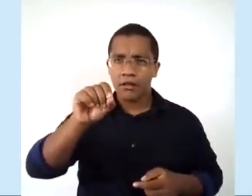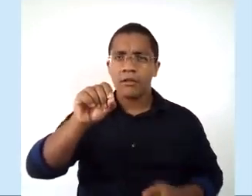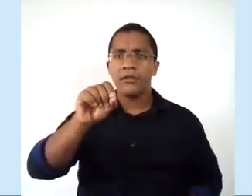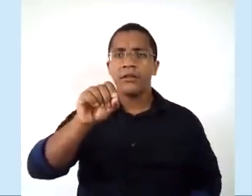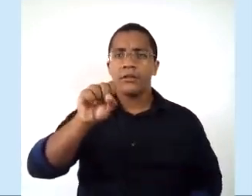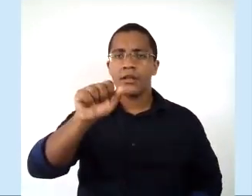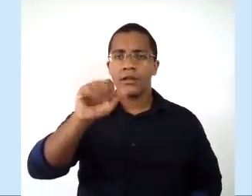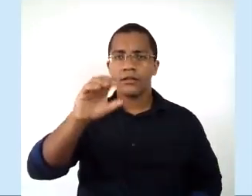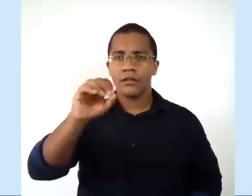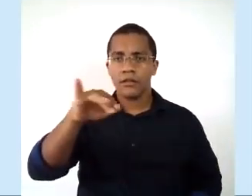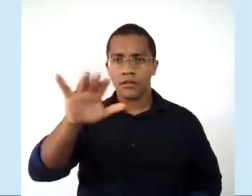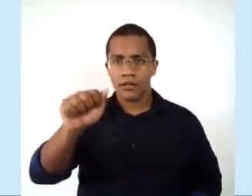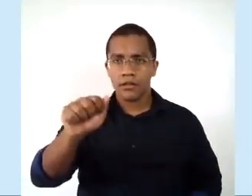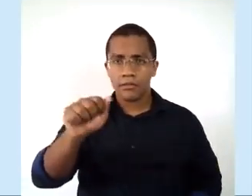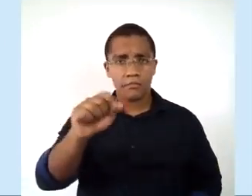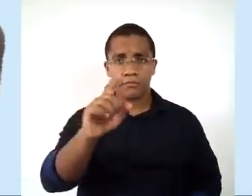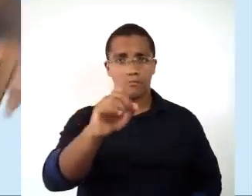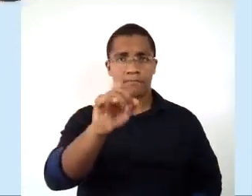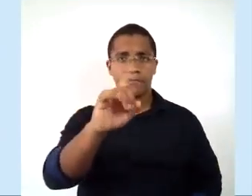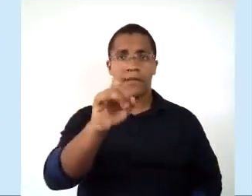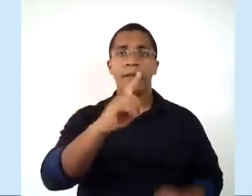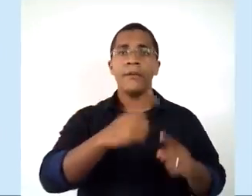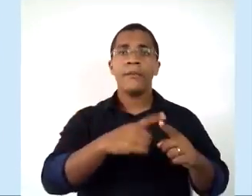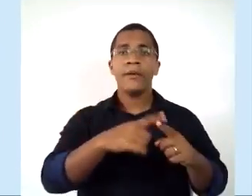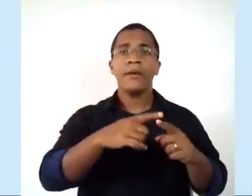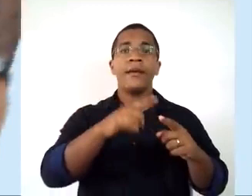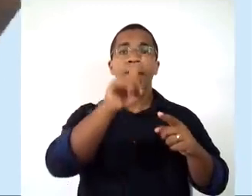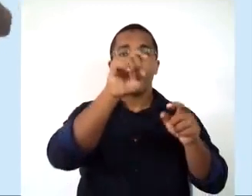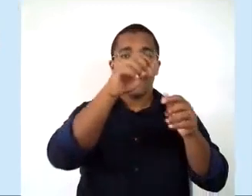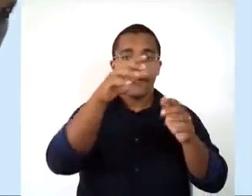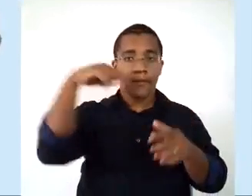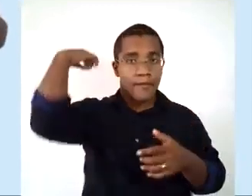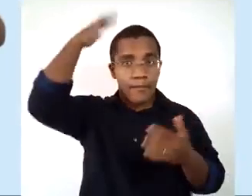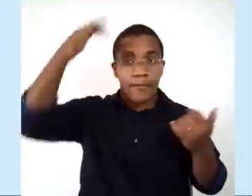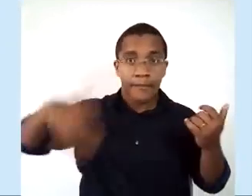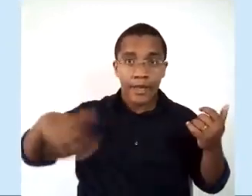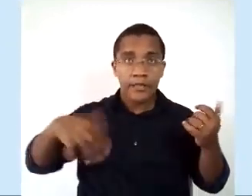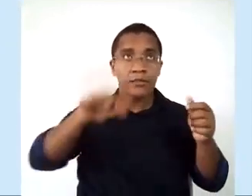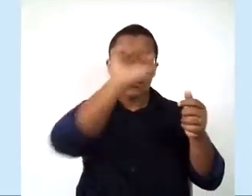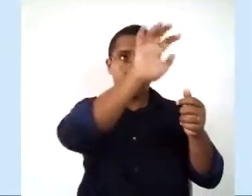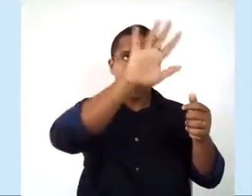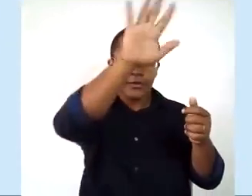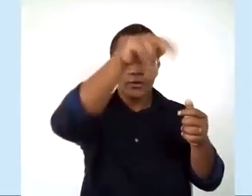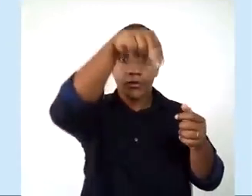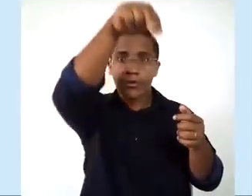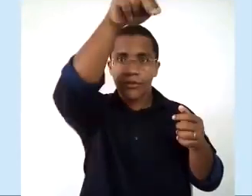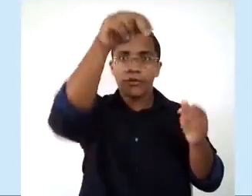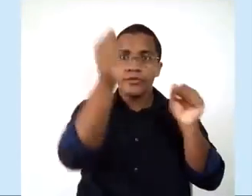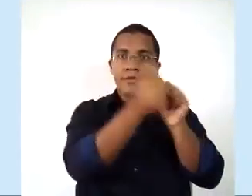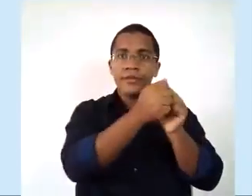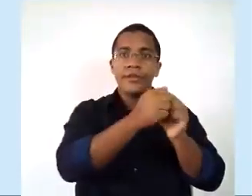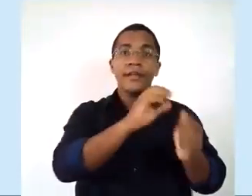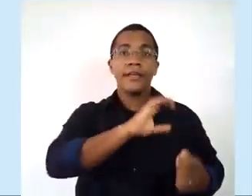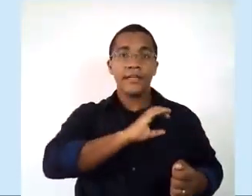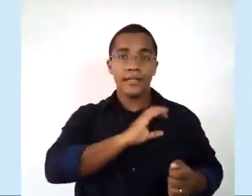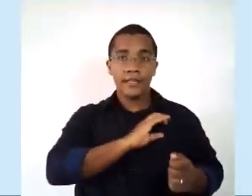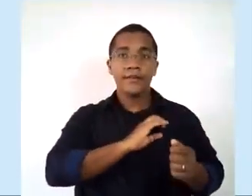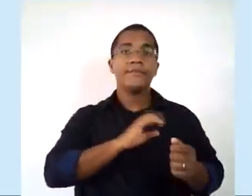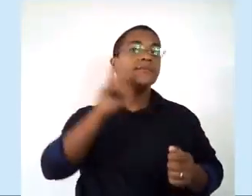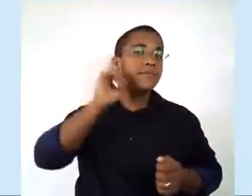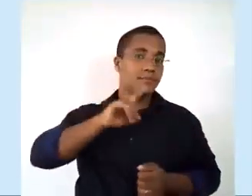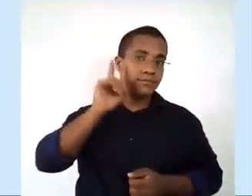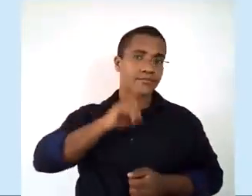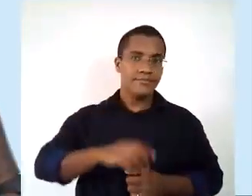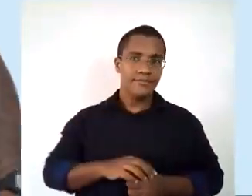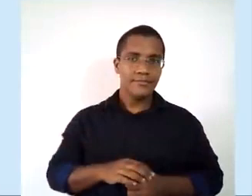México está nessa bandeira, porque o México ocupa a região ao norte, junto com o Canadá e Estados Unidos. Gente, para finalizar, vamos fazer uma